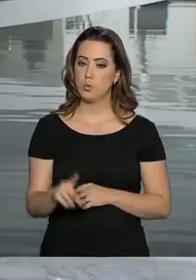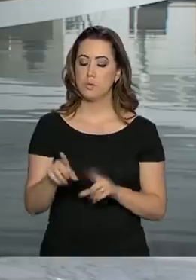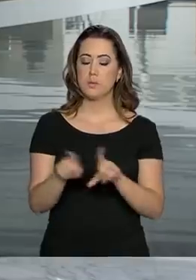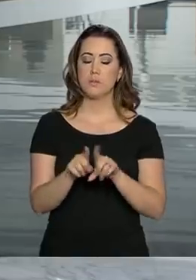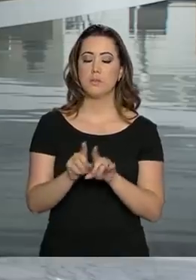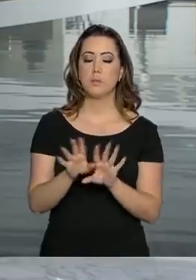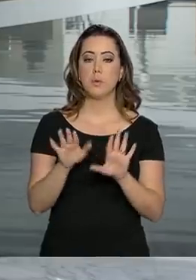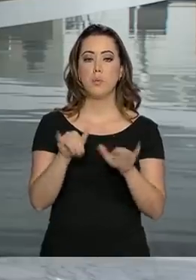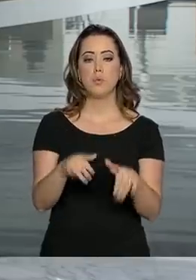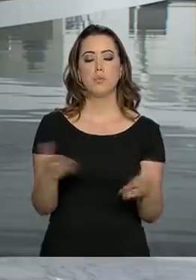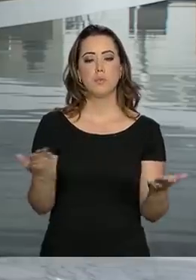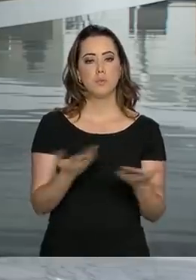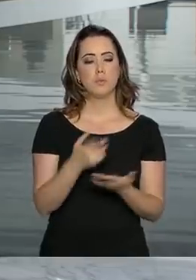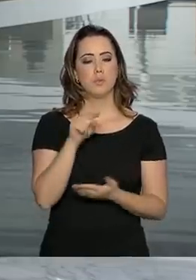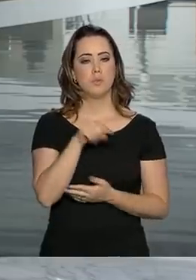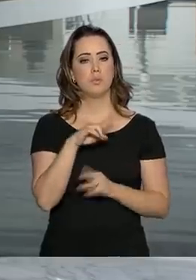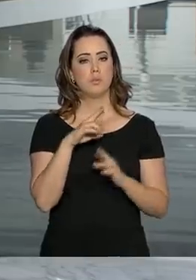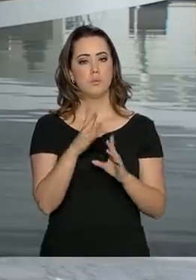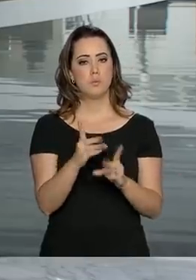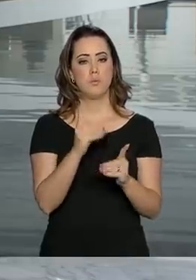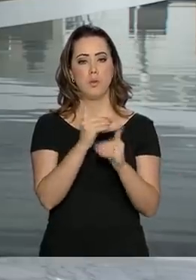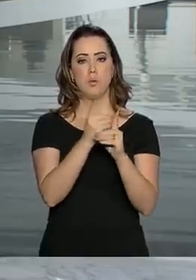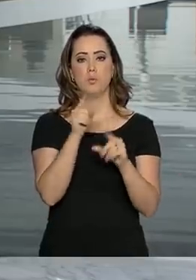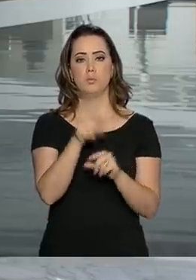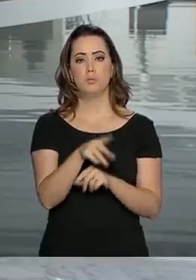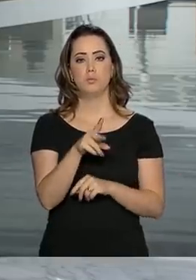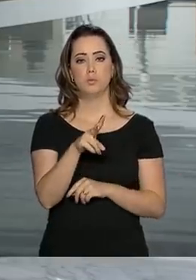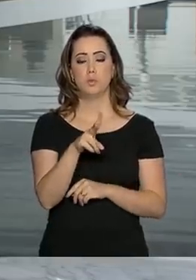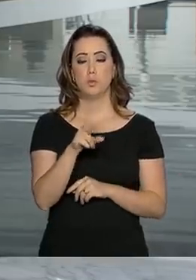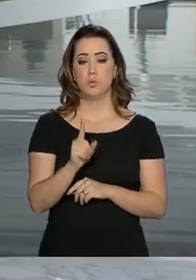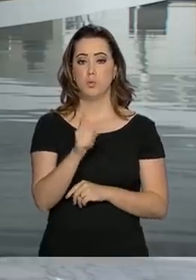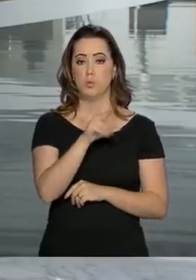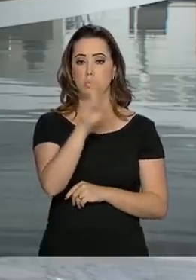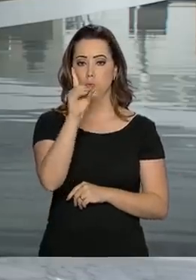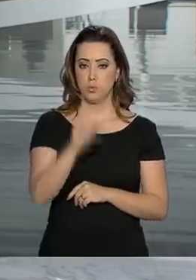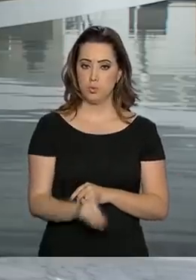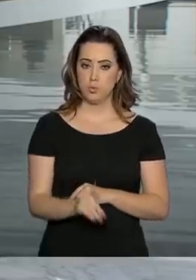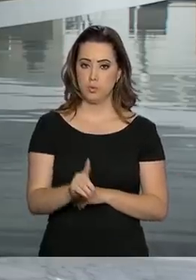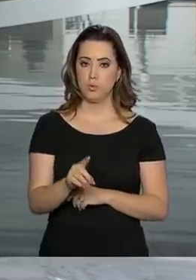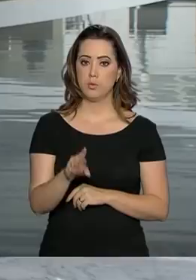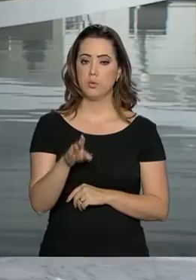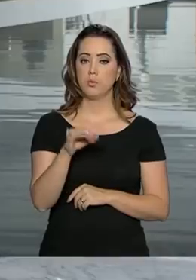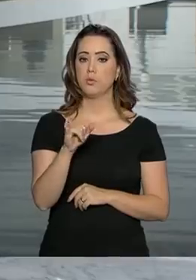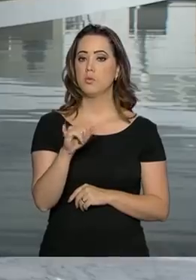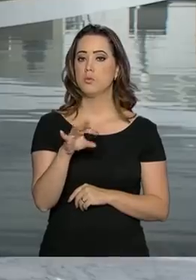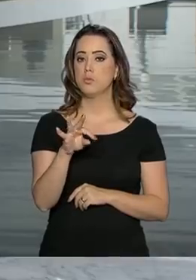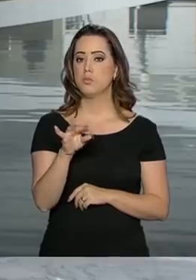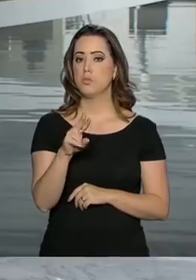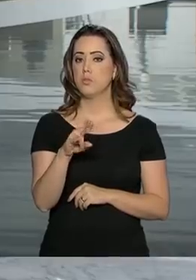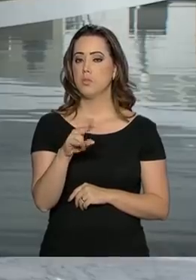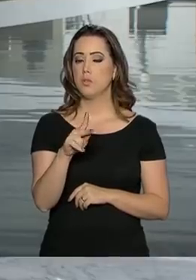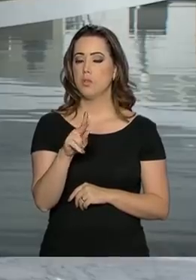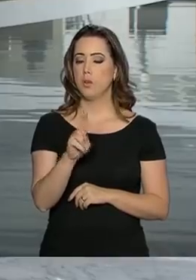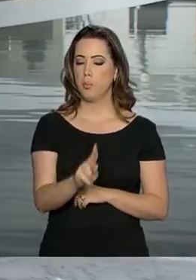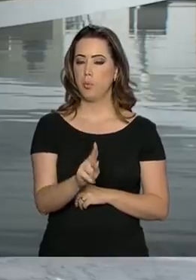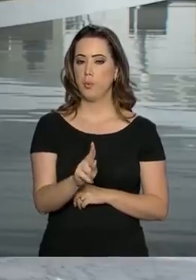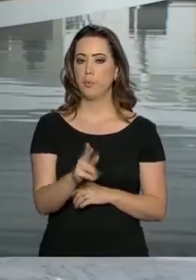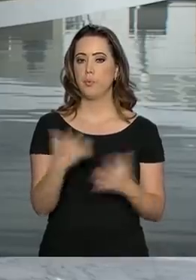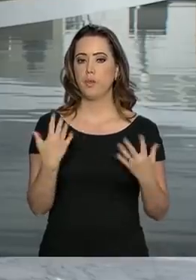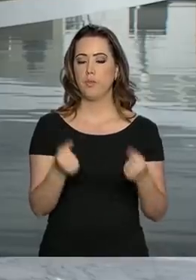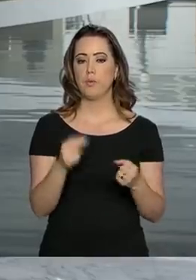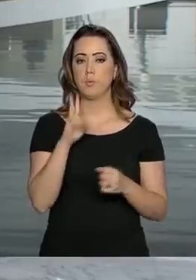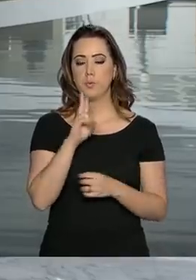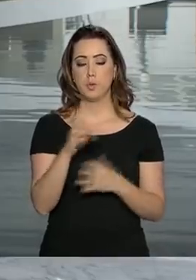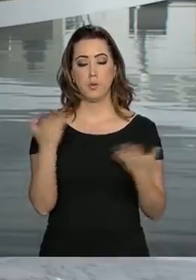ele recebeu um dos diretores de Itaipu Binacional, que foi inclusive nomeado para o cargo ontem. Bom, vamos agora para a